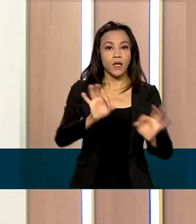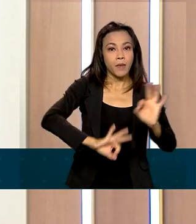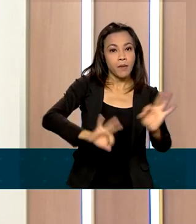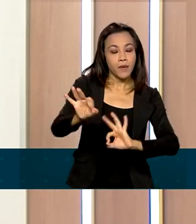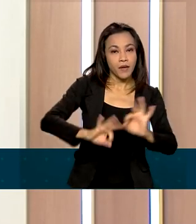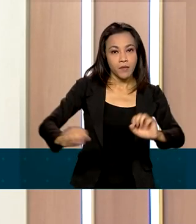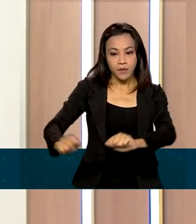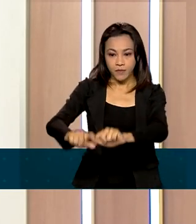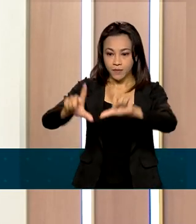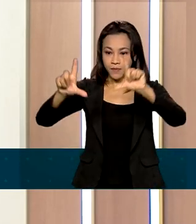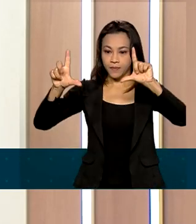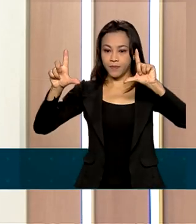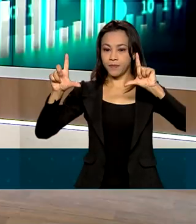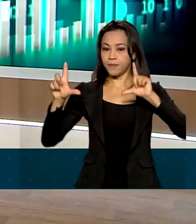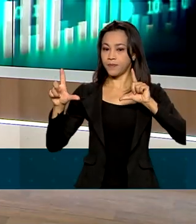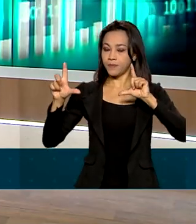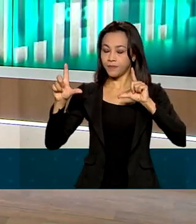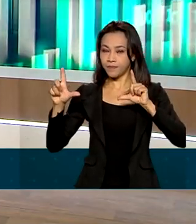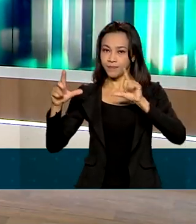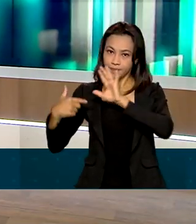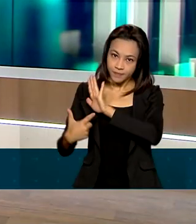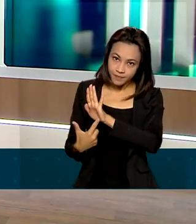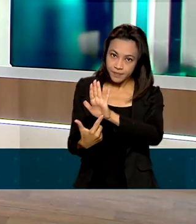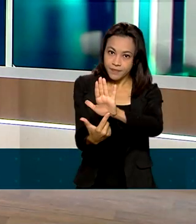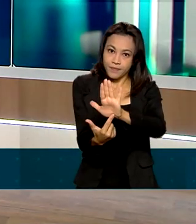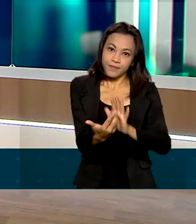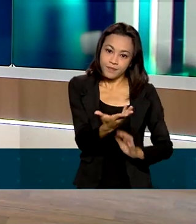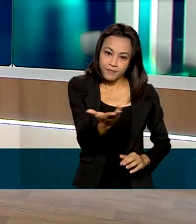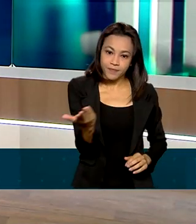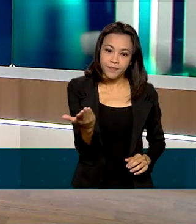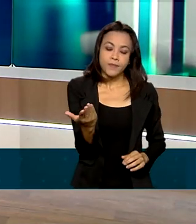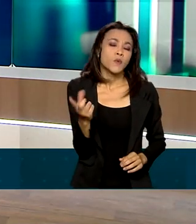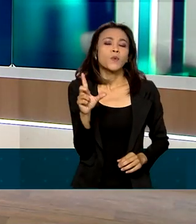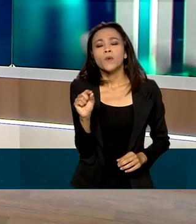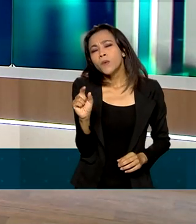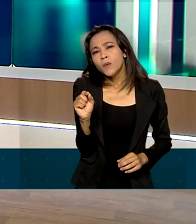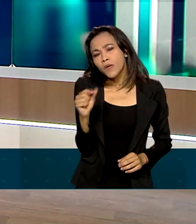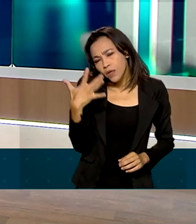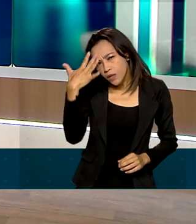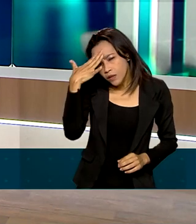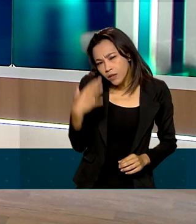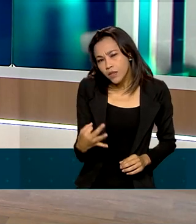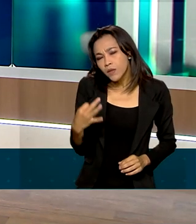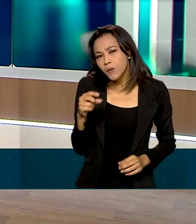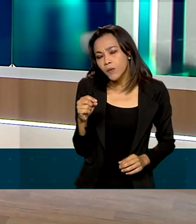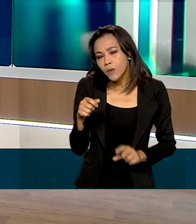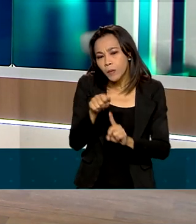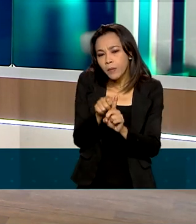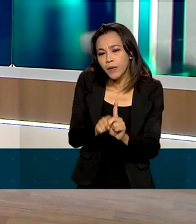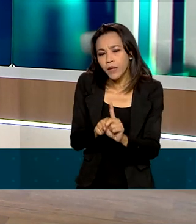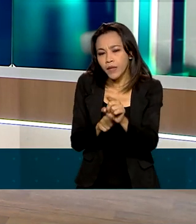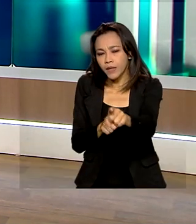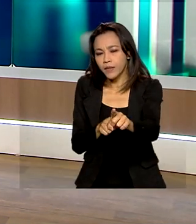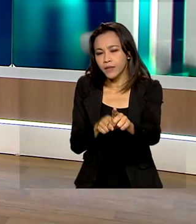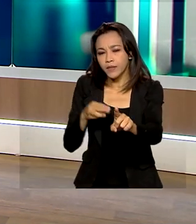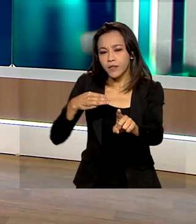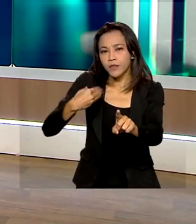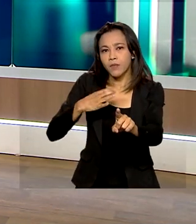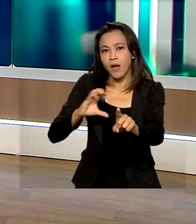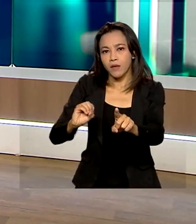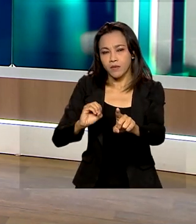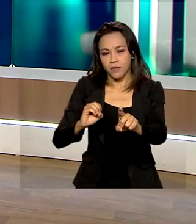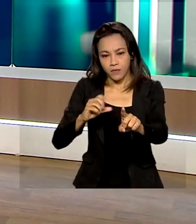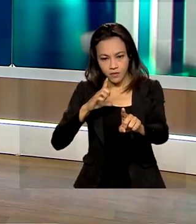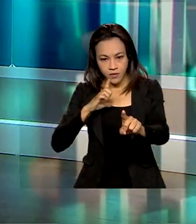para você, telespectador, que nós vamos compartilhar agora. O que nós obtivemos, então, no mês de março apenas? No mês de março, nós tivemos